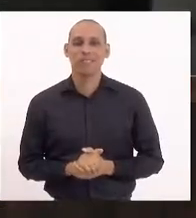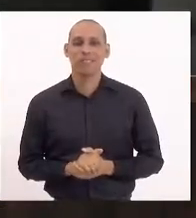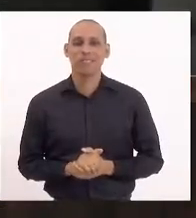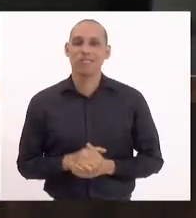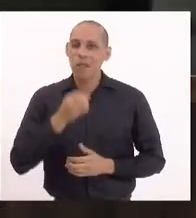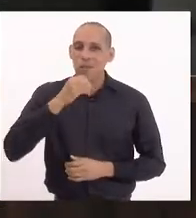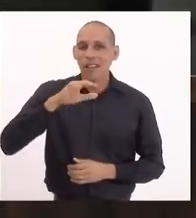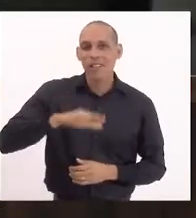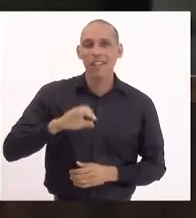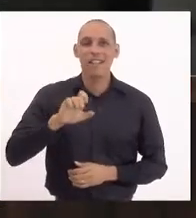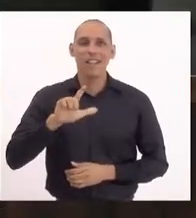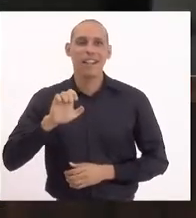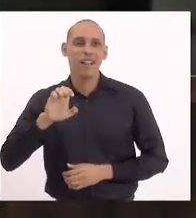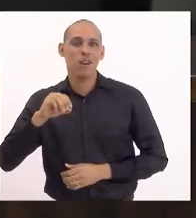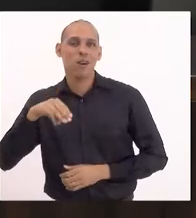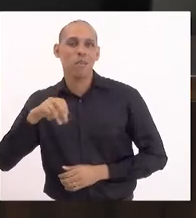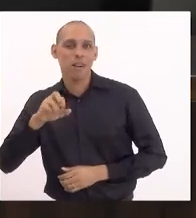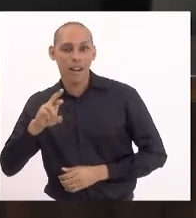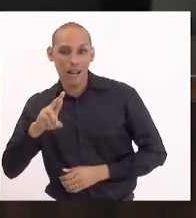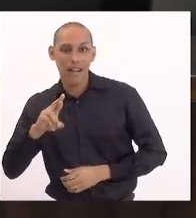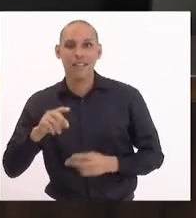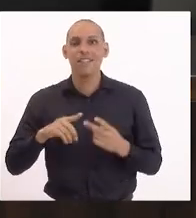Boa tarde, Eliomar, Jari,